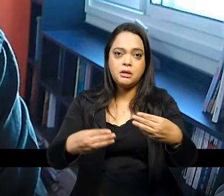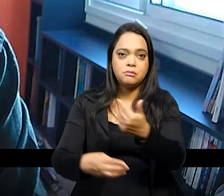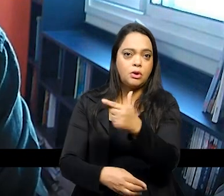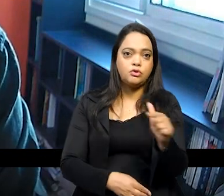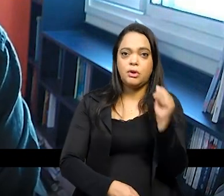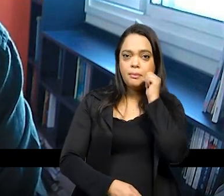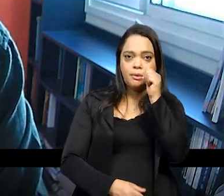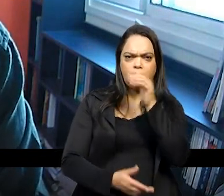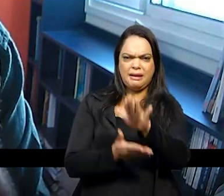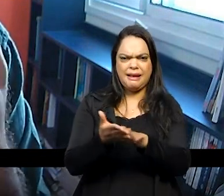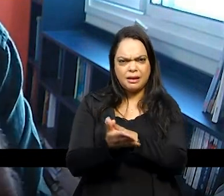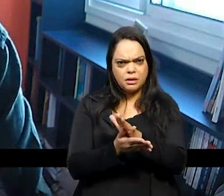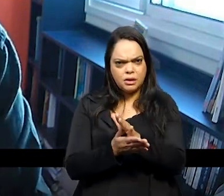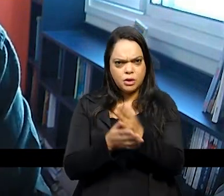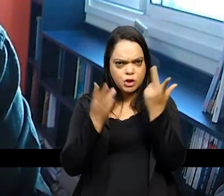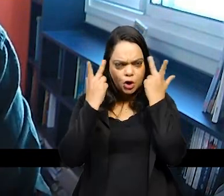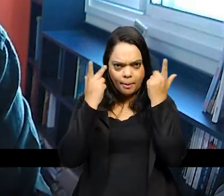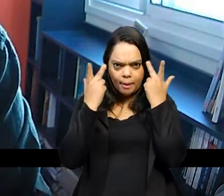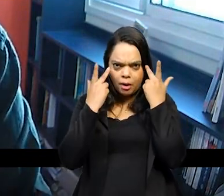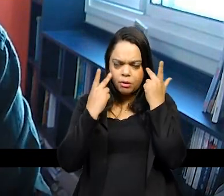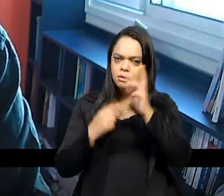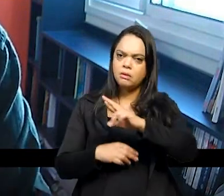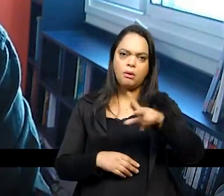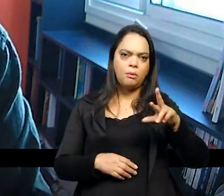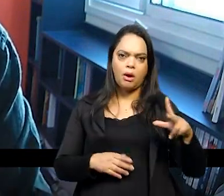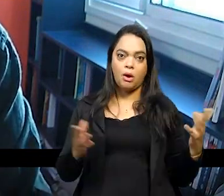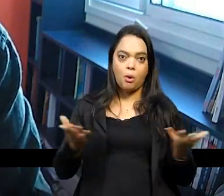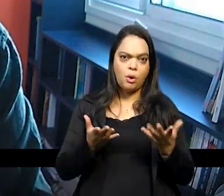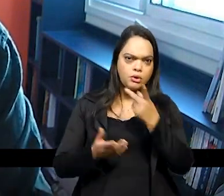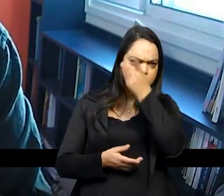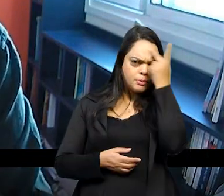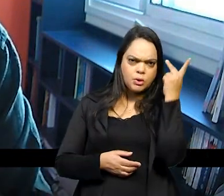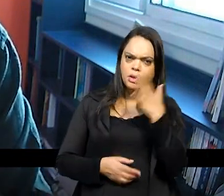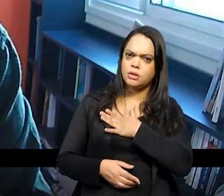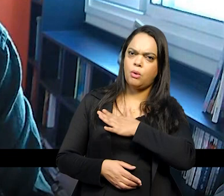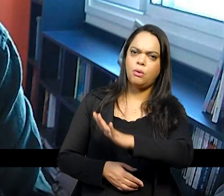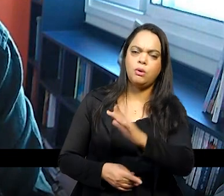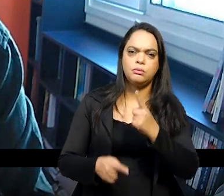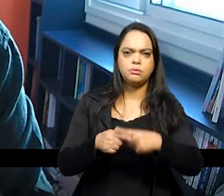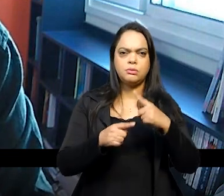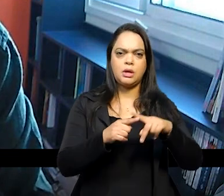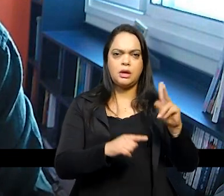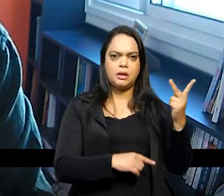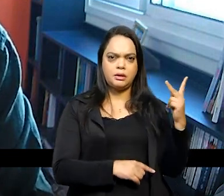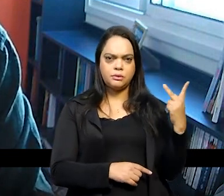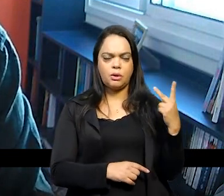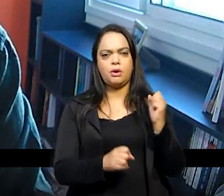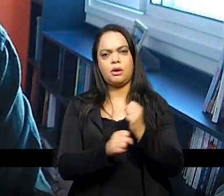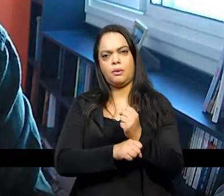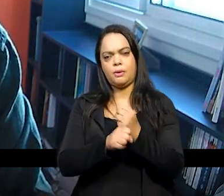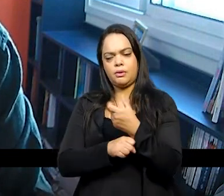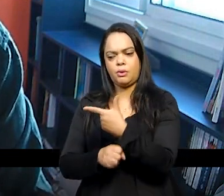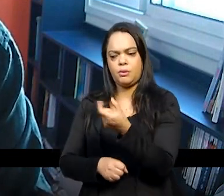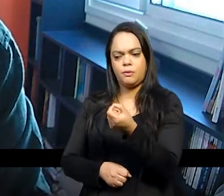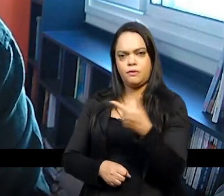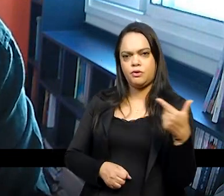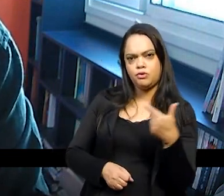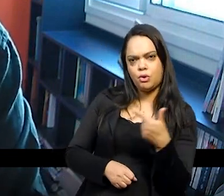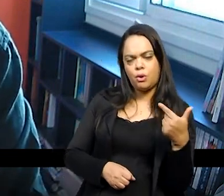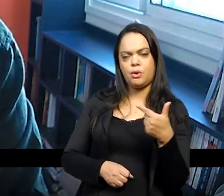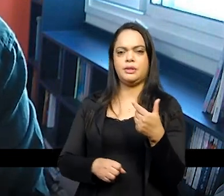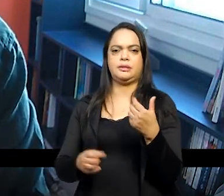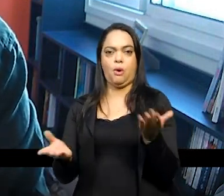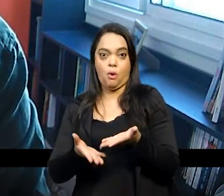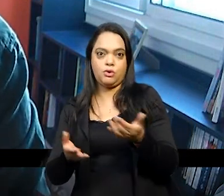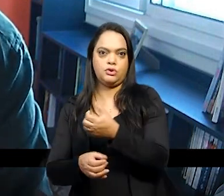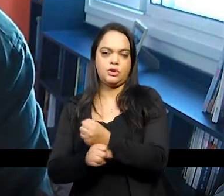não é normal isso incomoda nos dias de hoje porque porque a história de 2022 de 2021